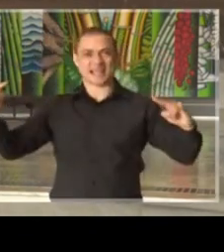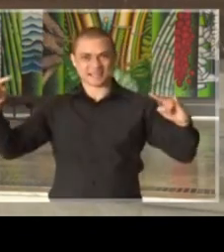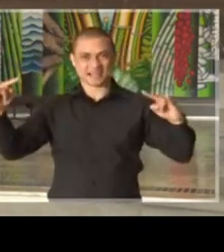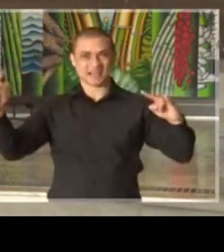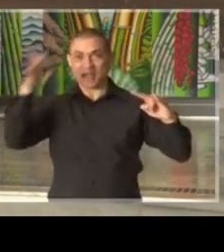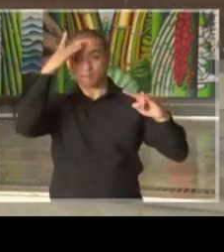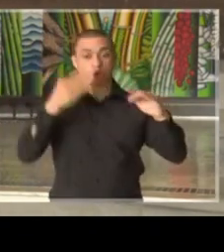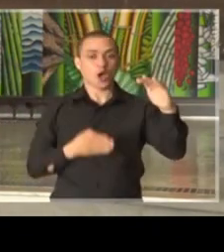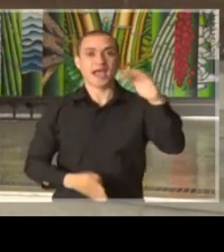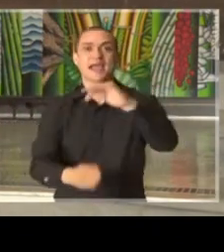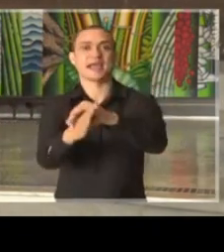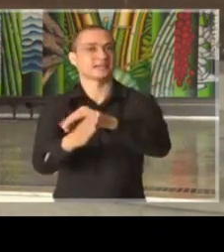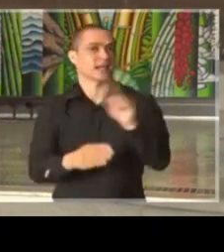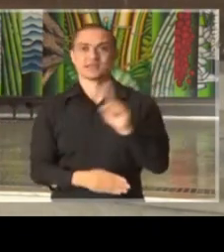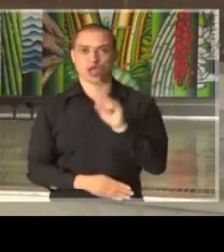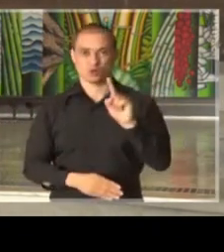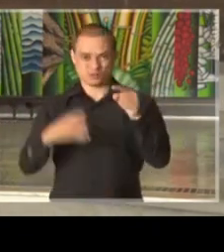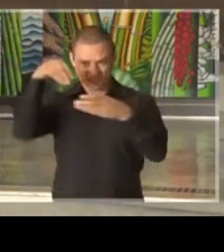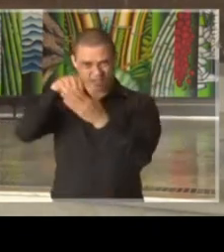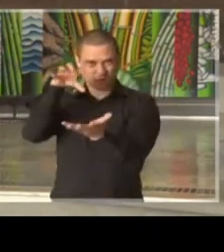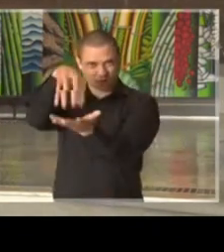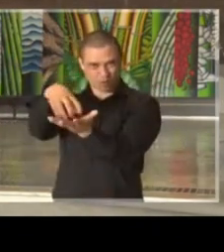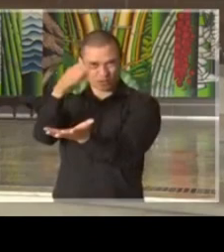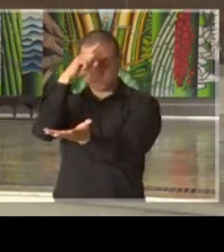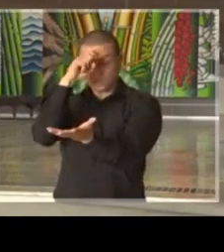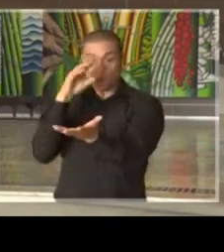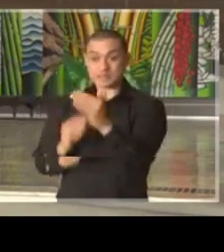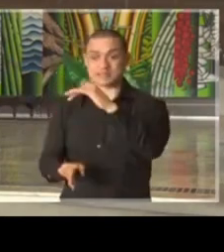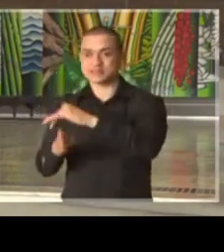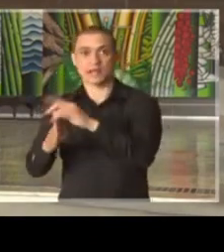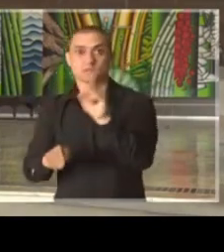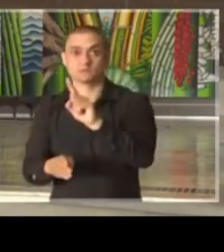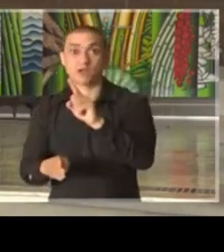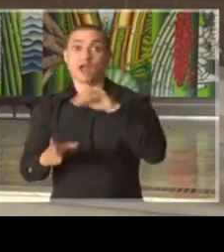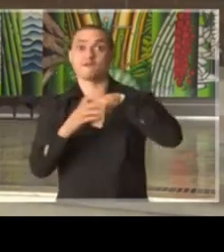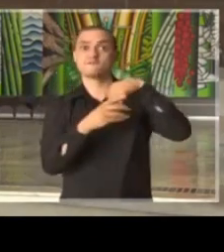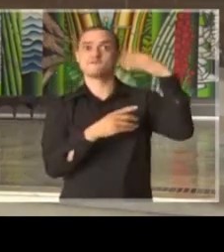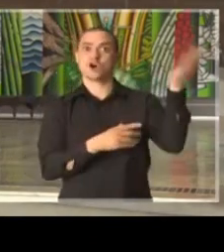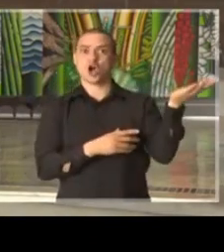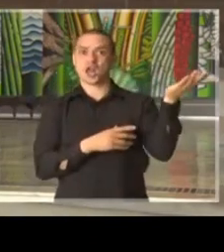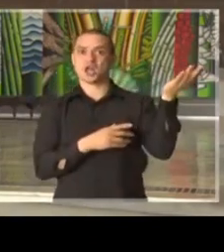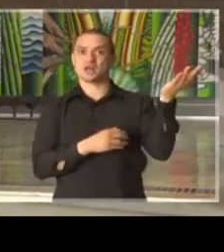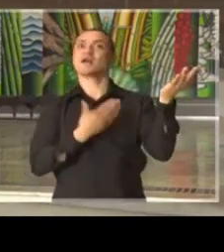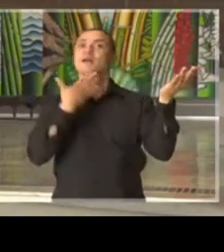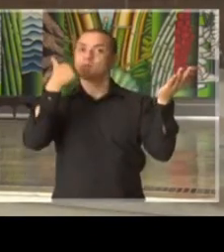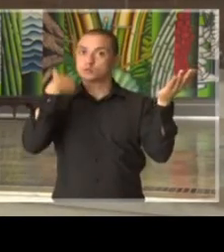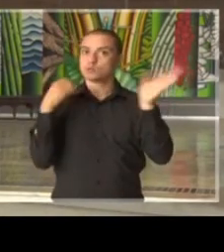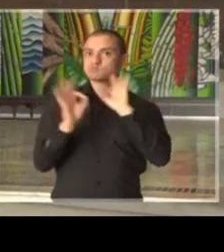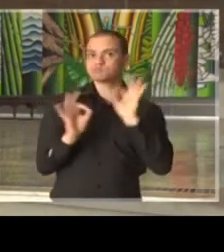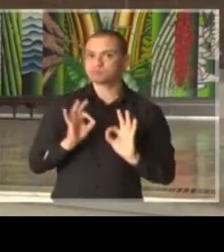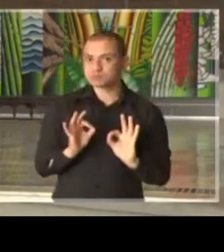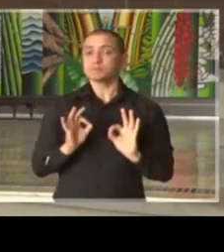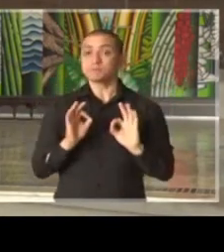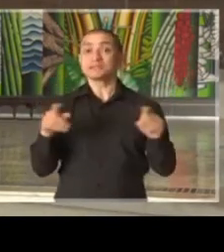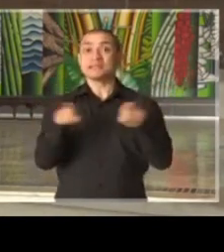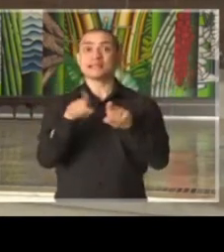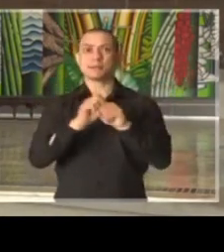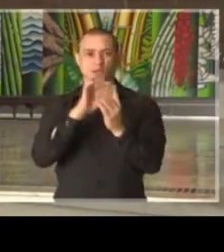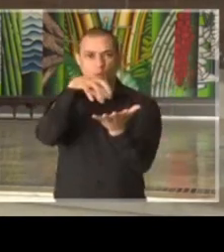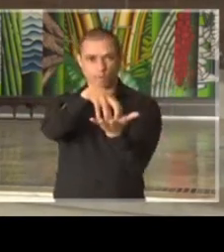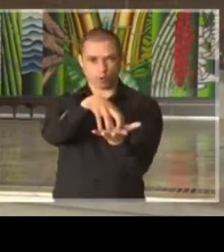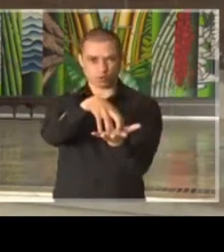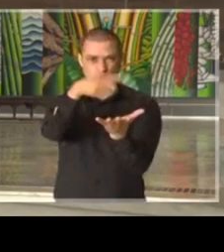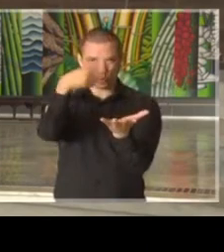pessoas não entrem, inclusive, dentro da unidade, que possam se vacinar fora da unidade. Teremos ainda postos de